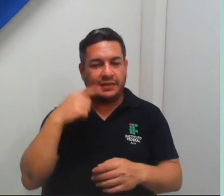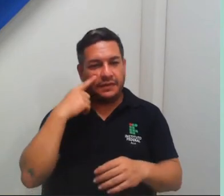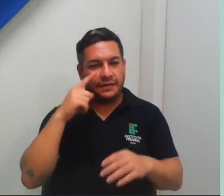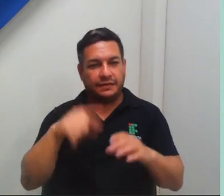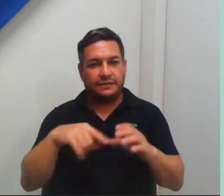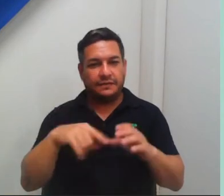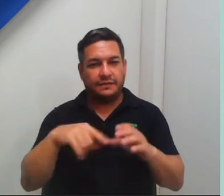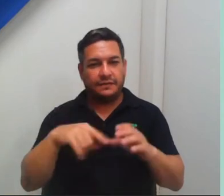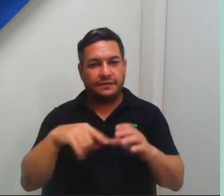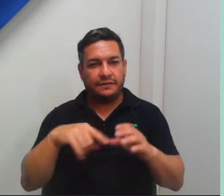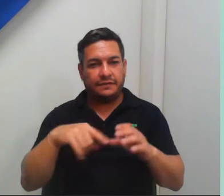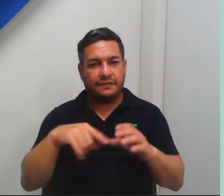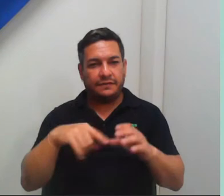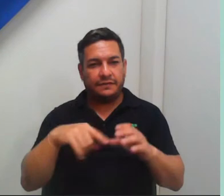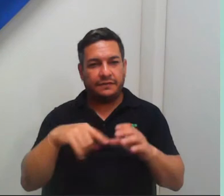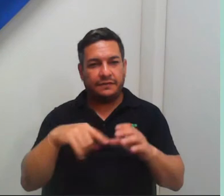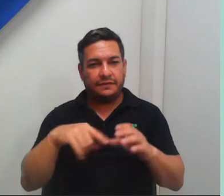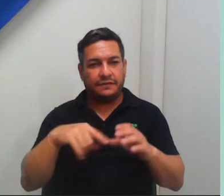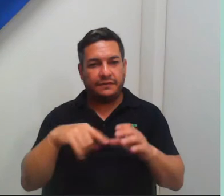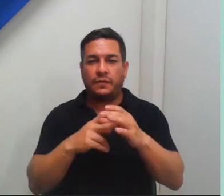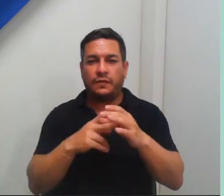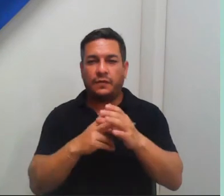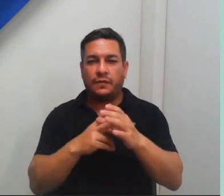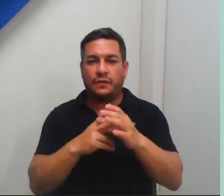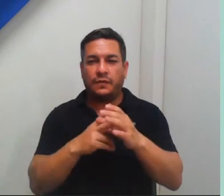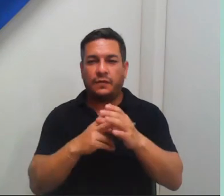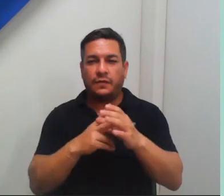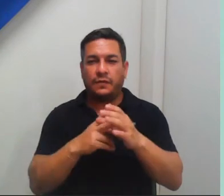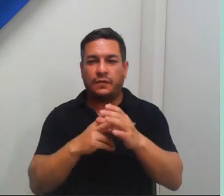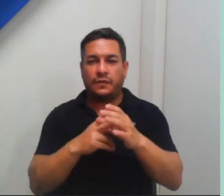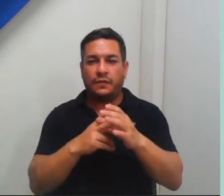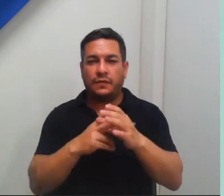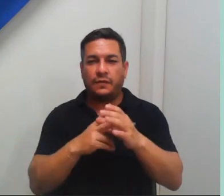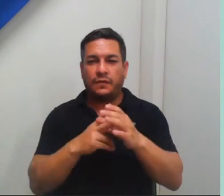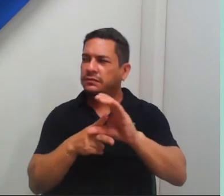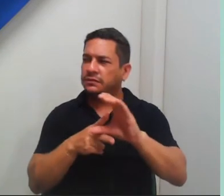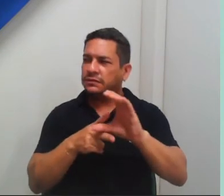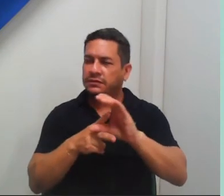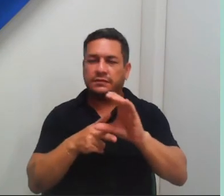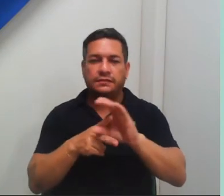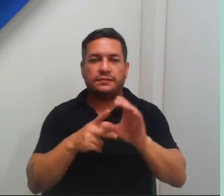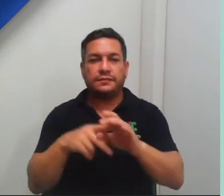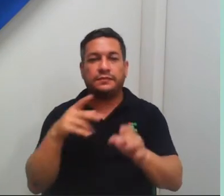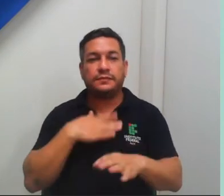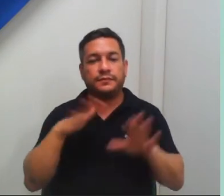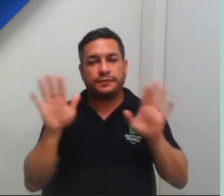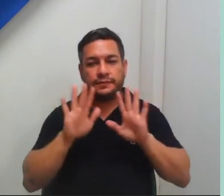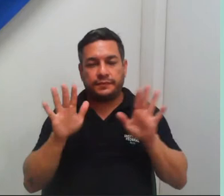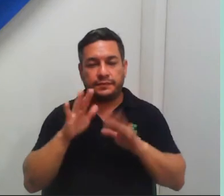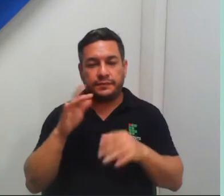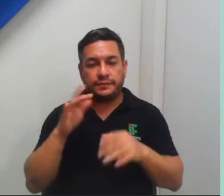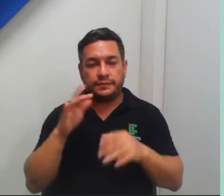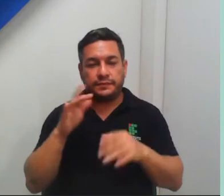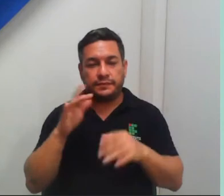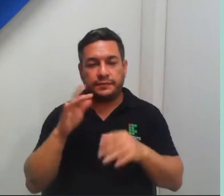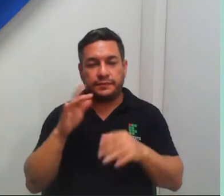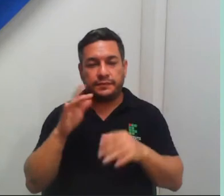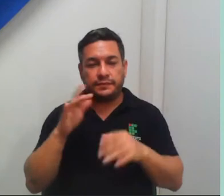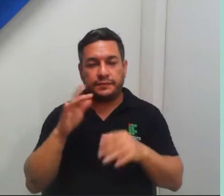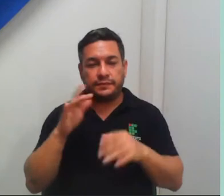currículo, eu tenho que atualizar, porque eu não estou mais trabalhando nessas áreas, né, vou lá atualizar, me senti assim um pouco agora meio